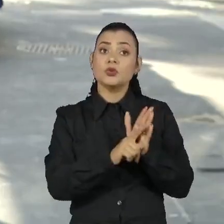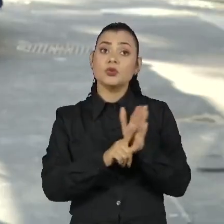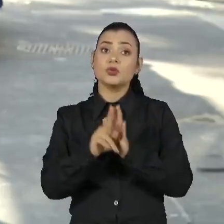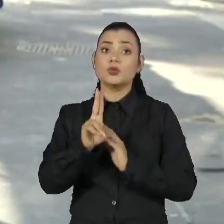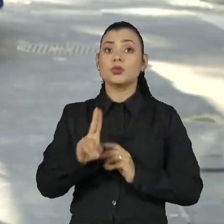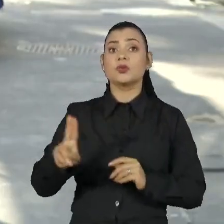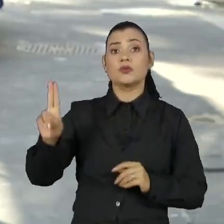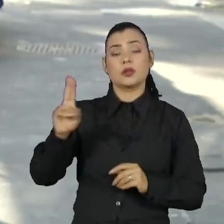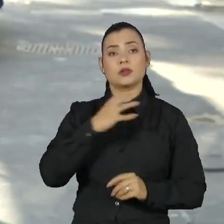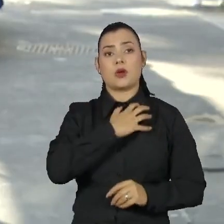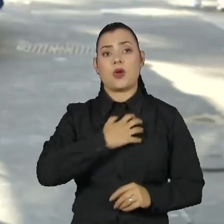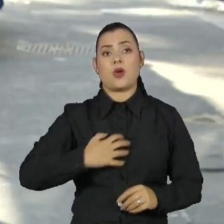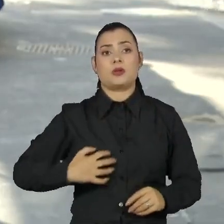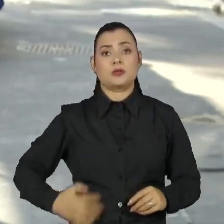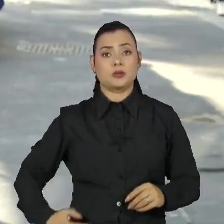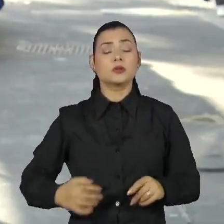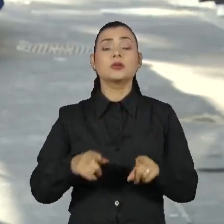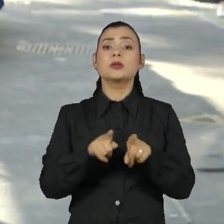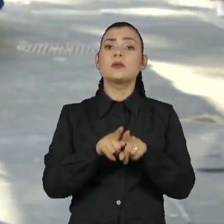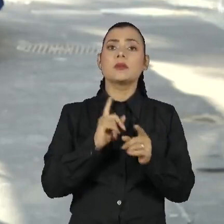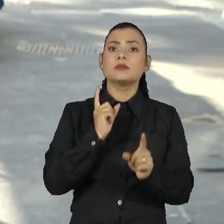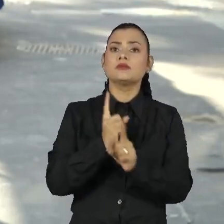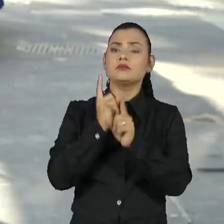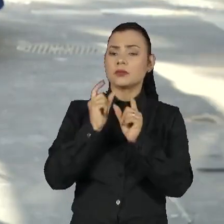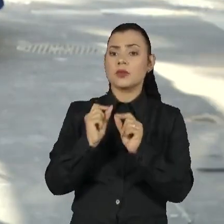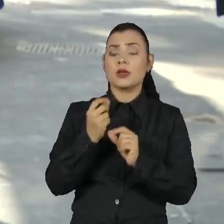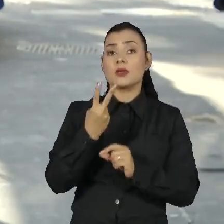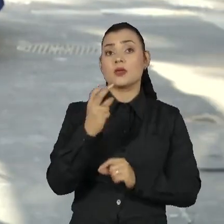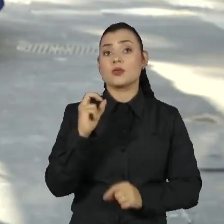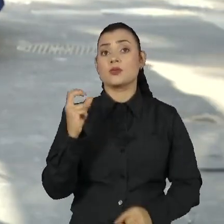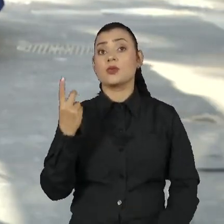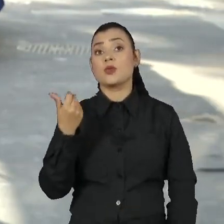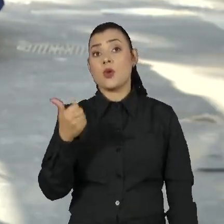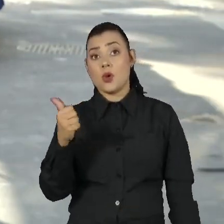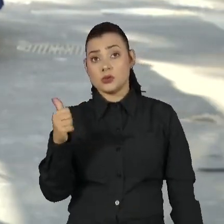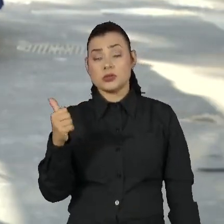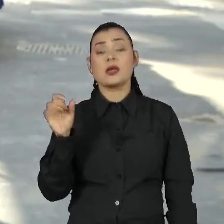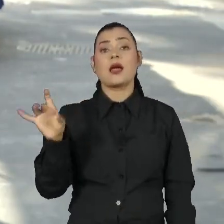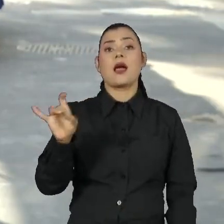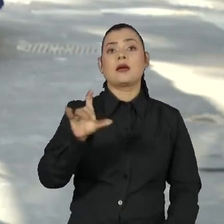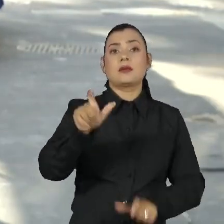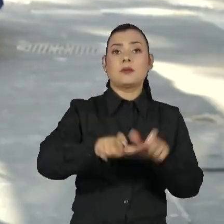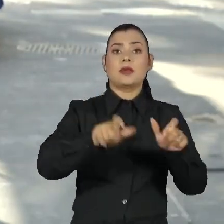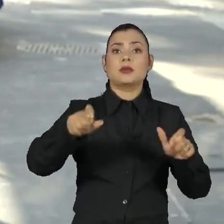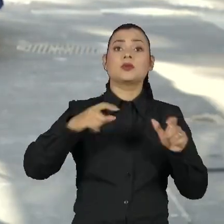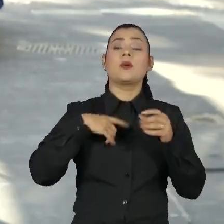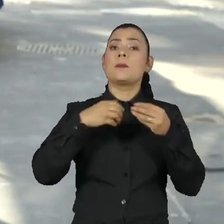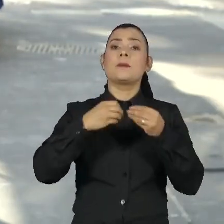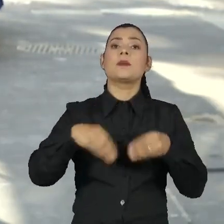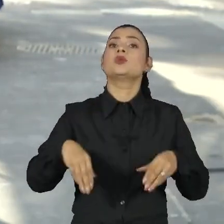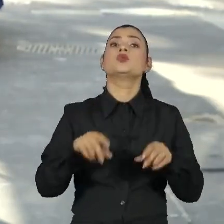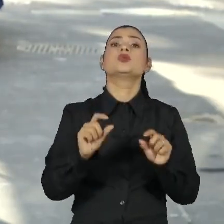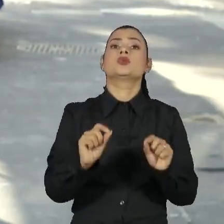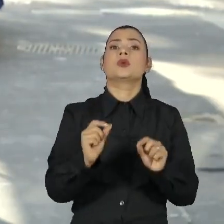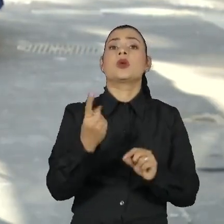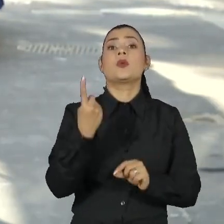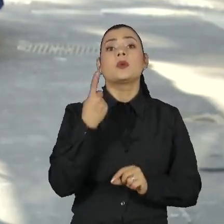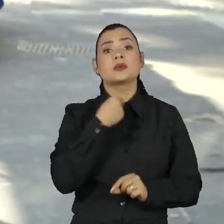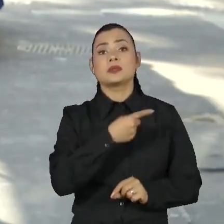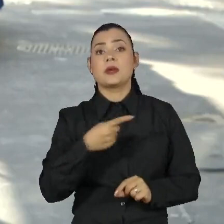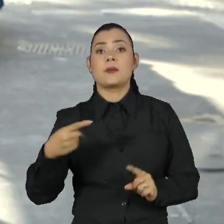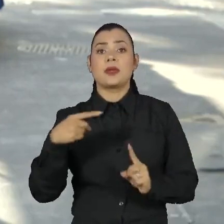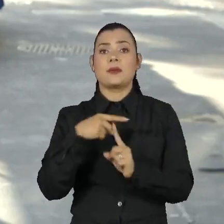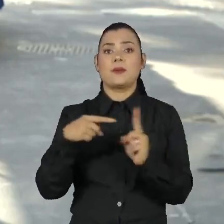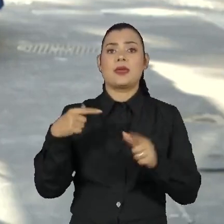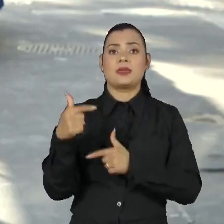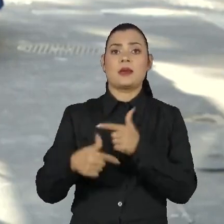Universidade de Oxford, na Inglaterra, em 2011, cada pessoa no planeta perdeu o equivalente a quase uma semana e